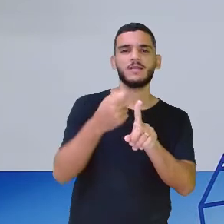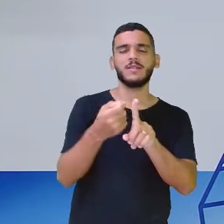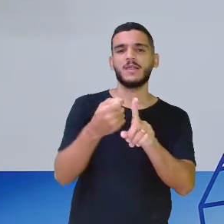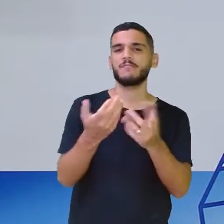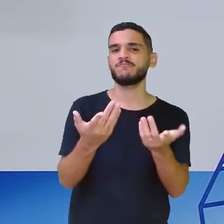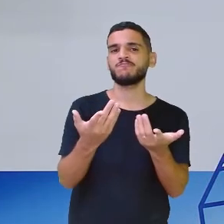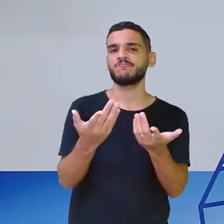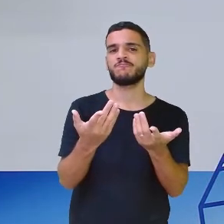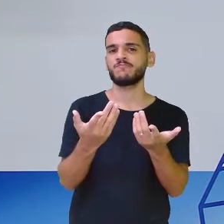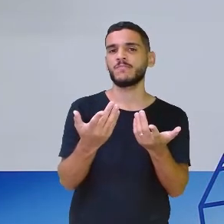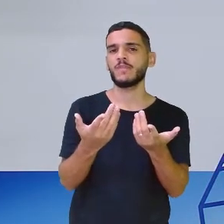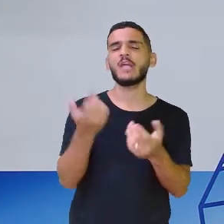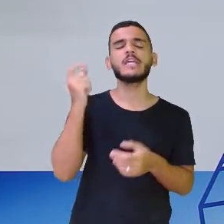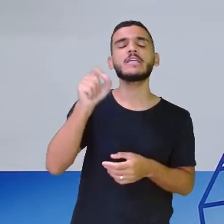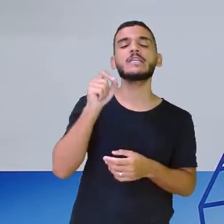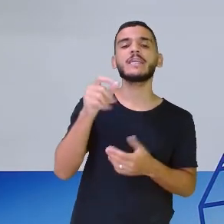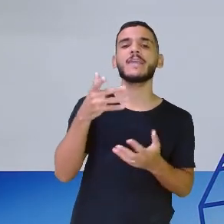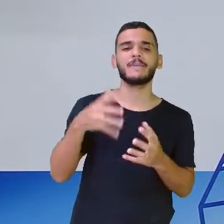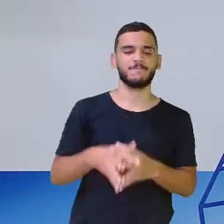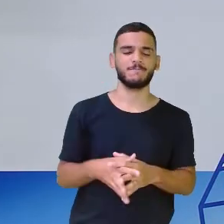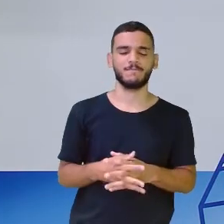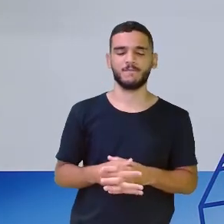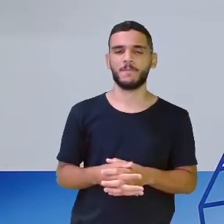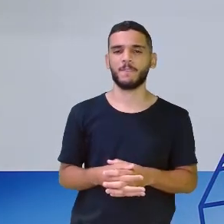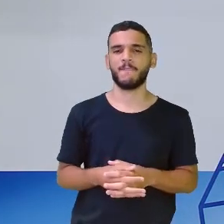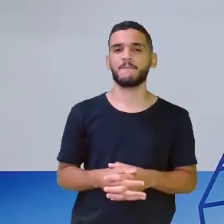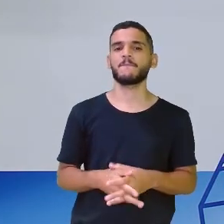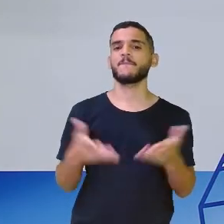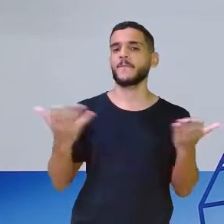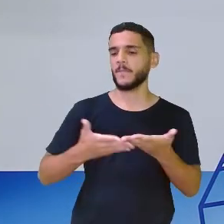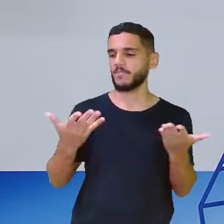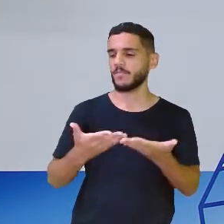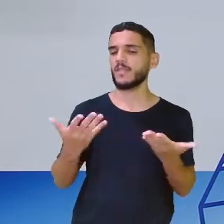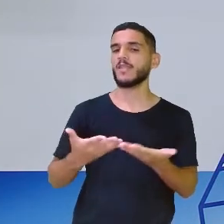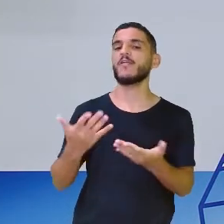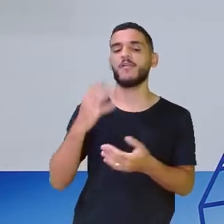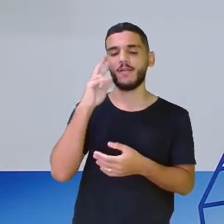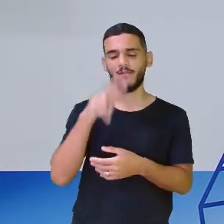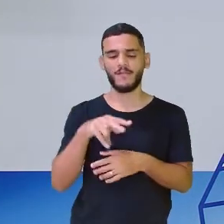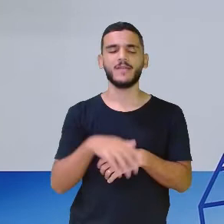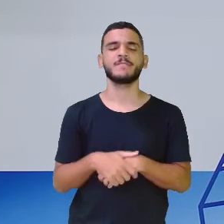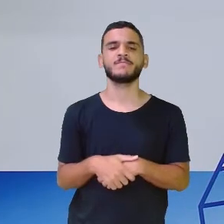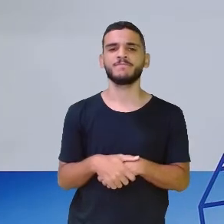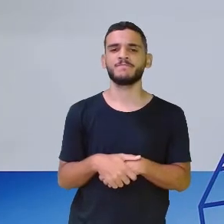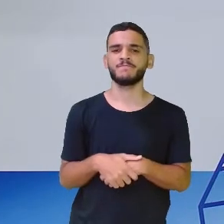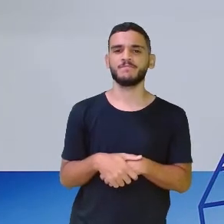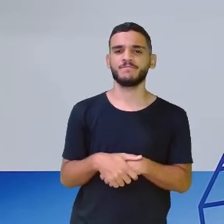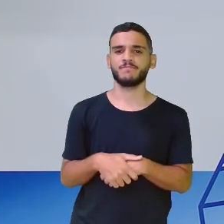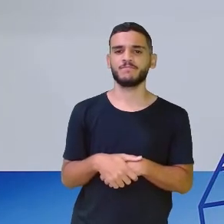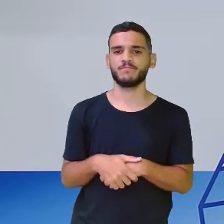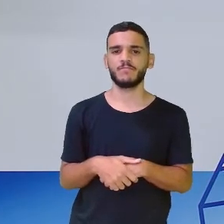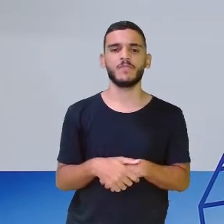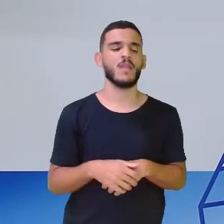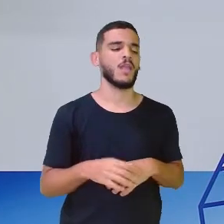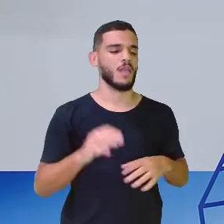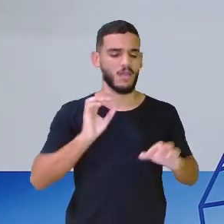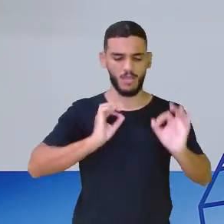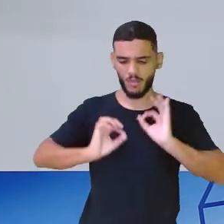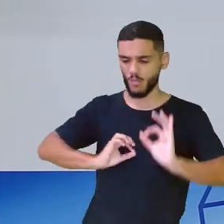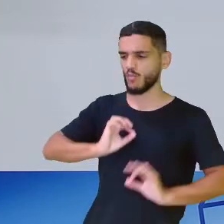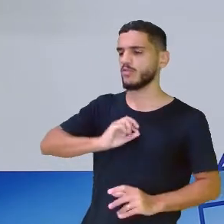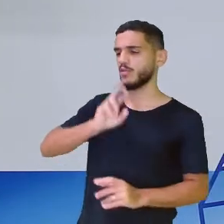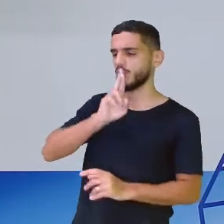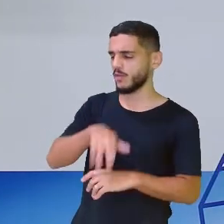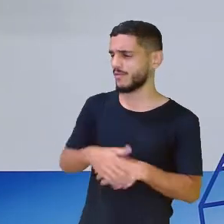Quem será que ela acusou? Vamos ouvir, não é? A onça. Olha o que a onça disse. Dona